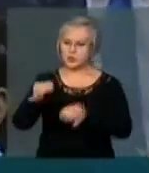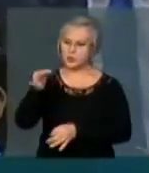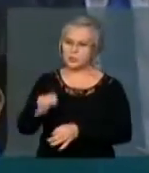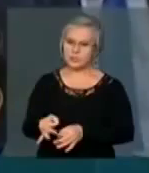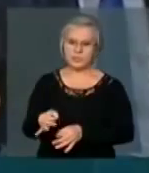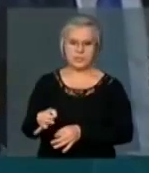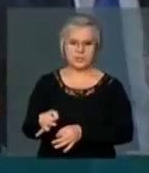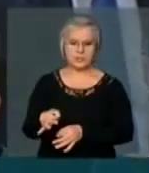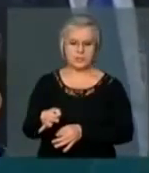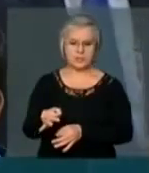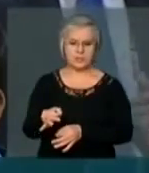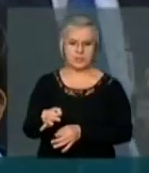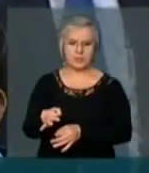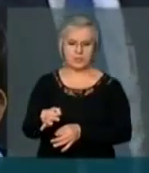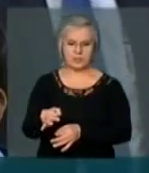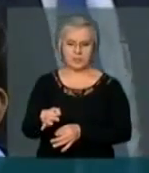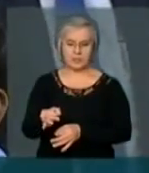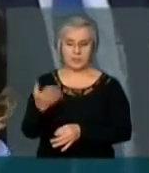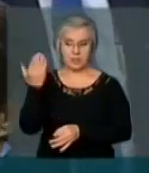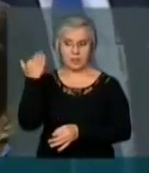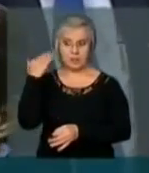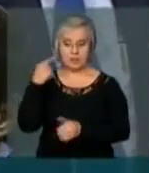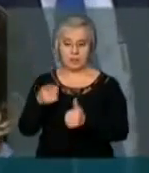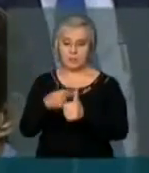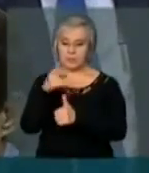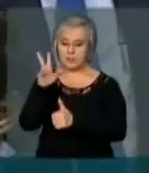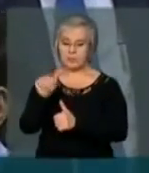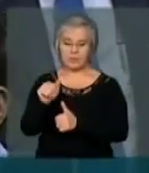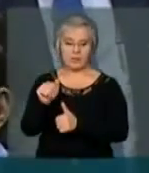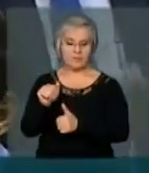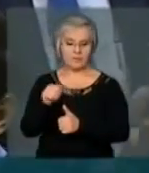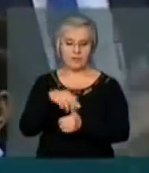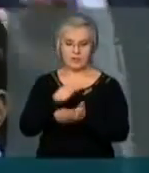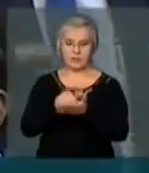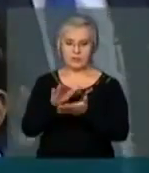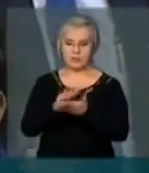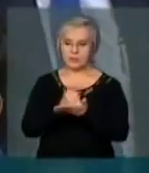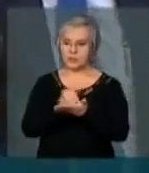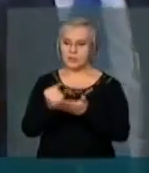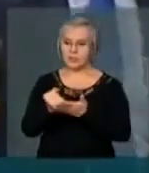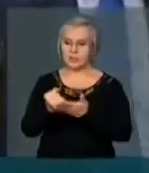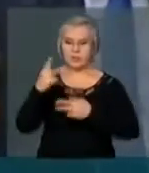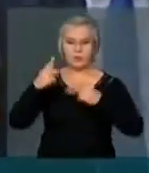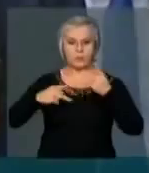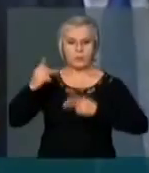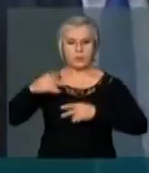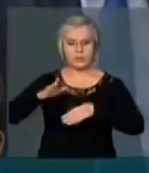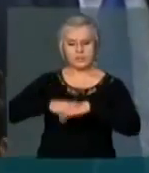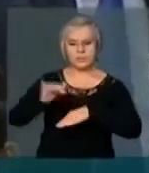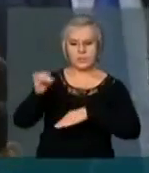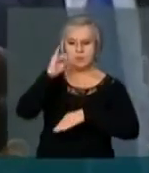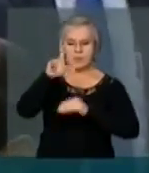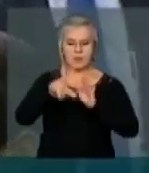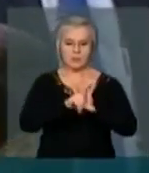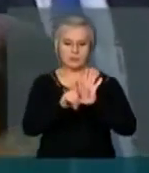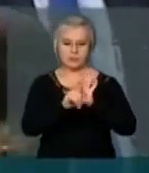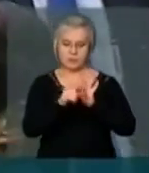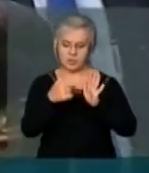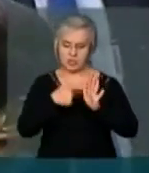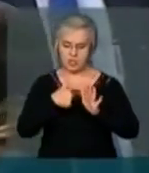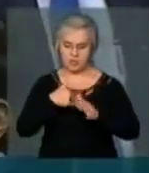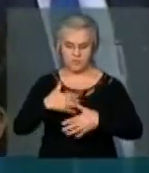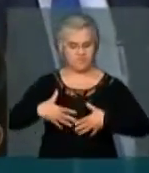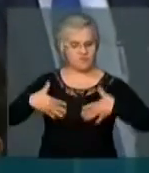se negou na primeira vez o registro. Colocou-se política acima das leis. Tenho honra de ser